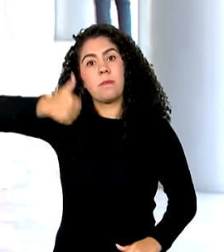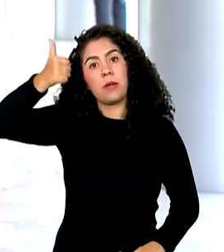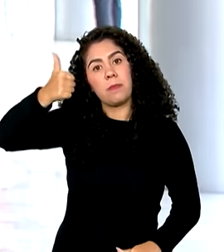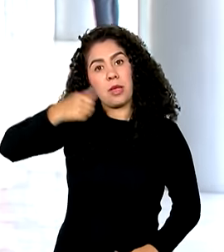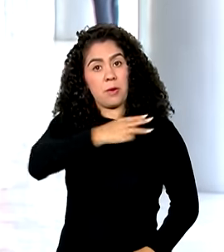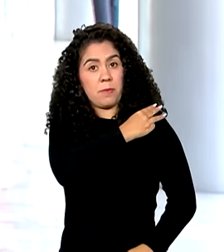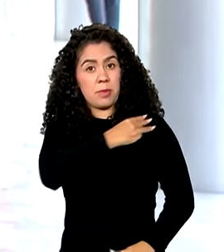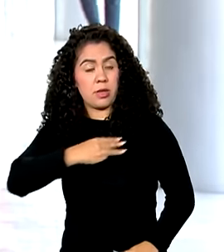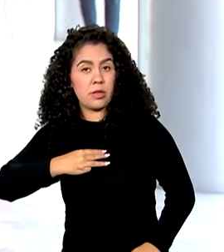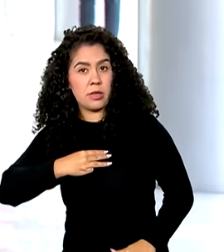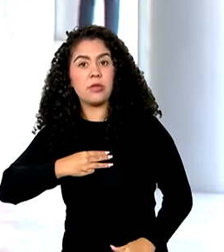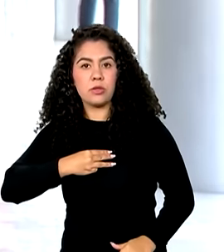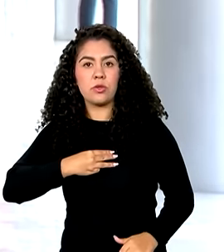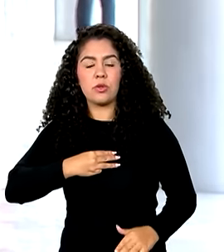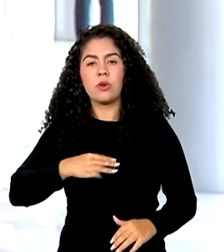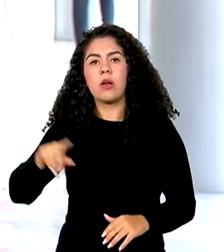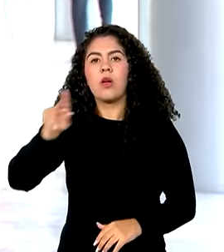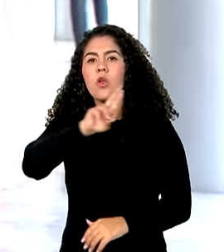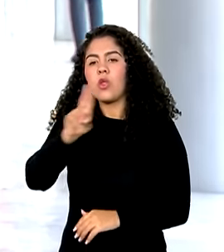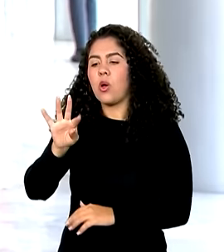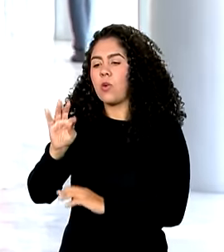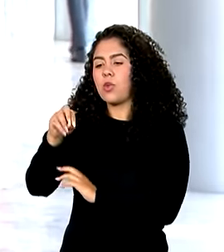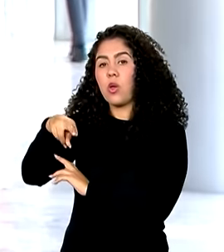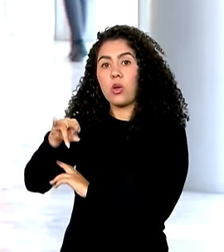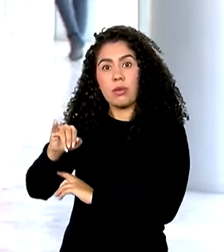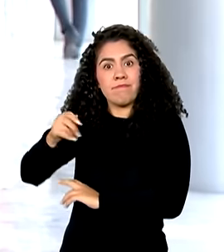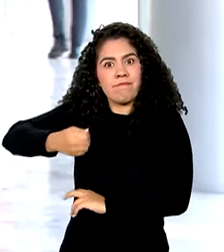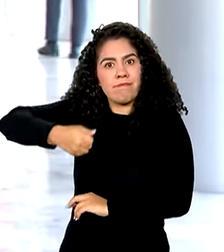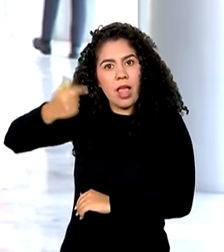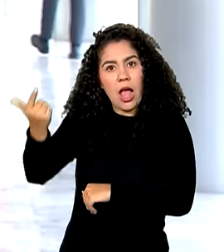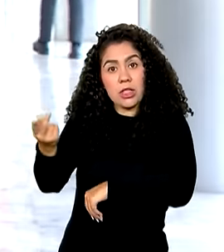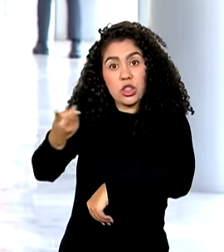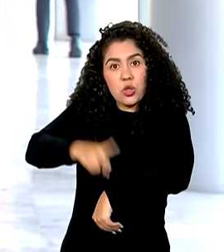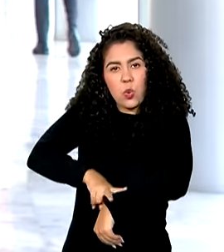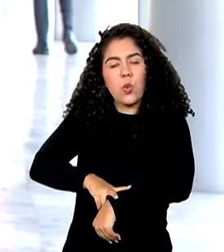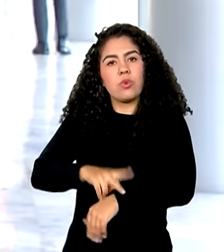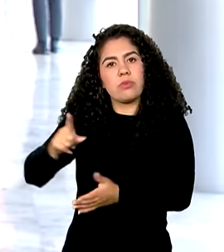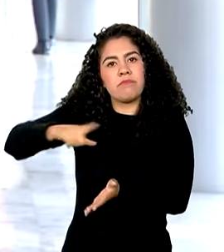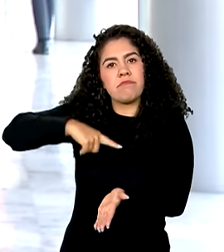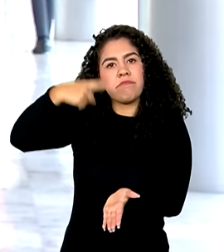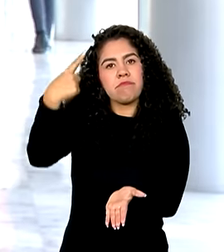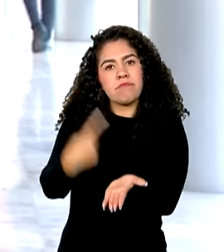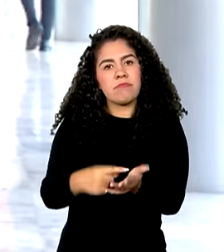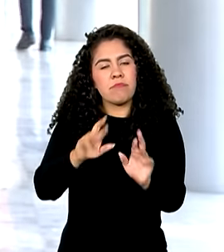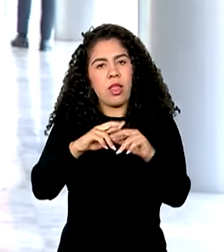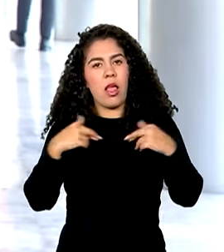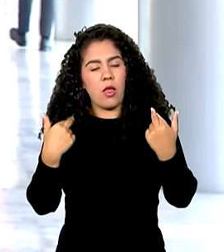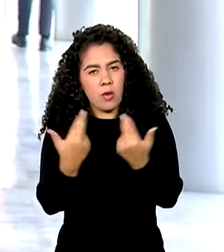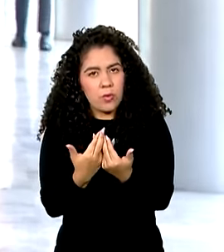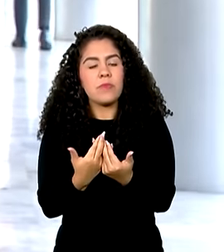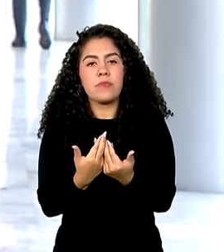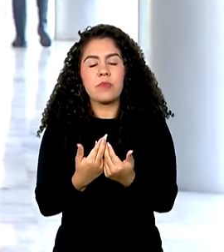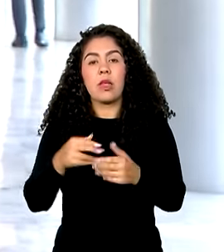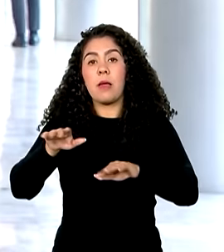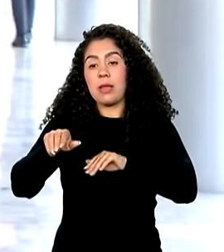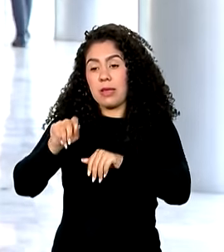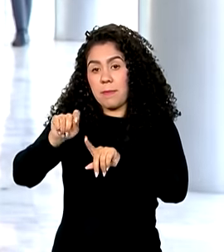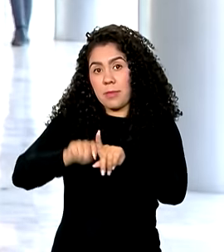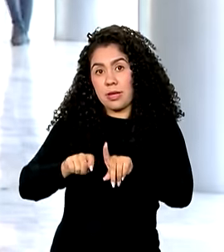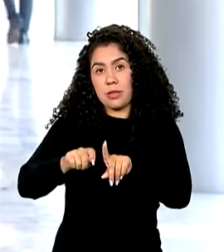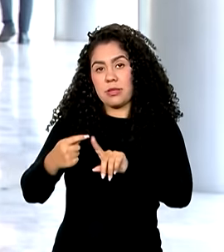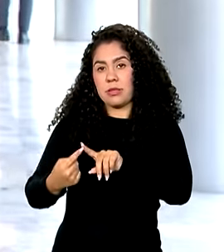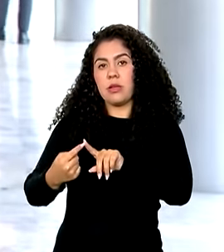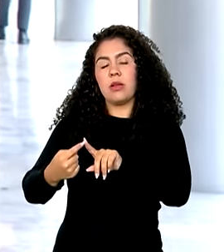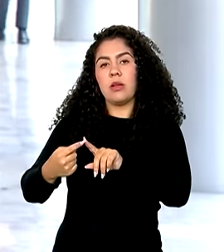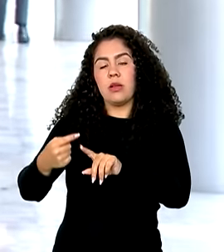Tony Blair. Essa é a segunda vez que Lula se encontra com Blair no atual mandato, já que em setembro do ano passado, o